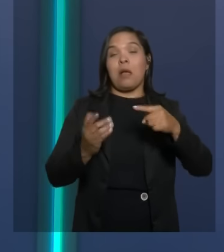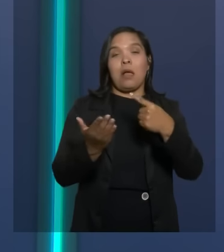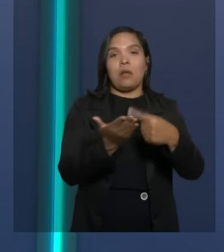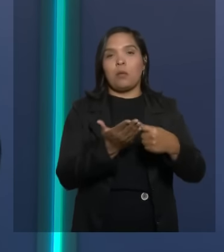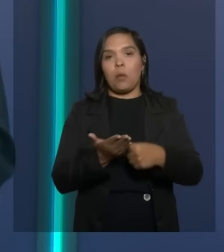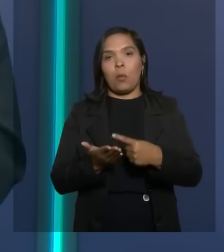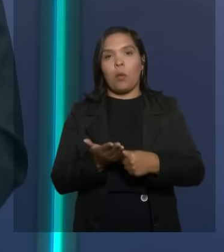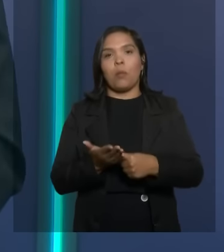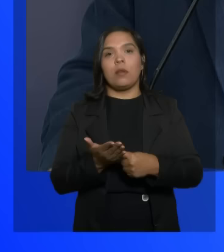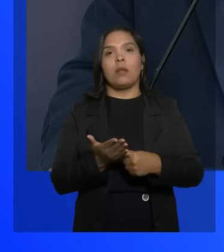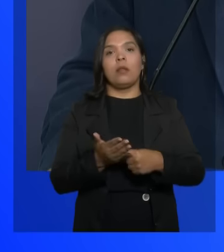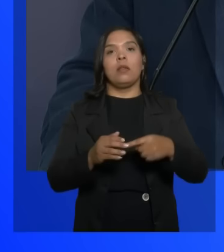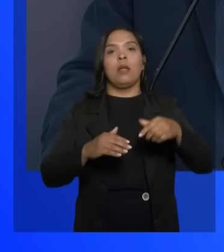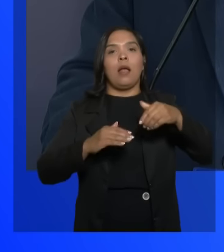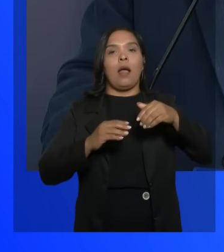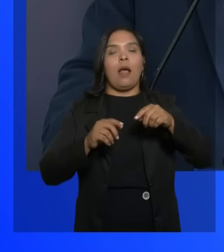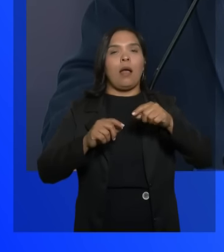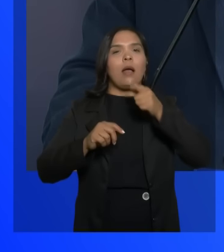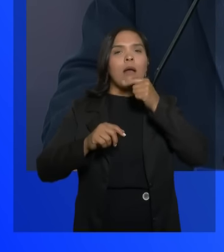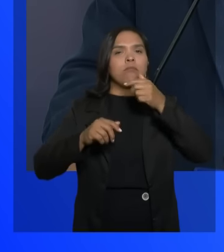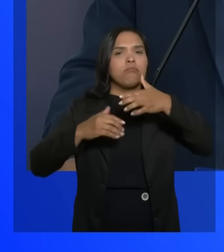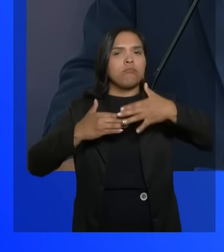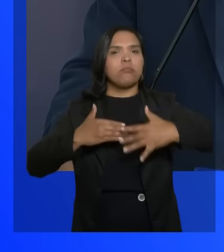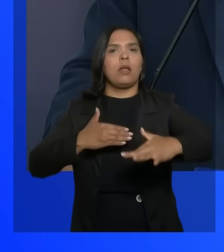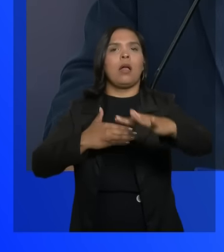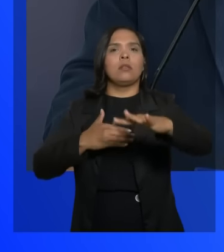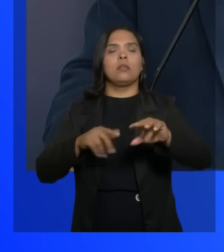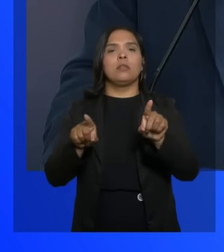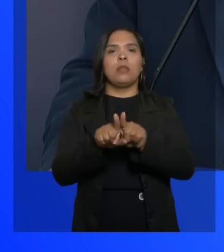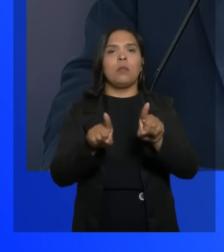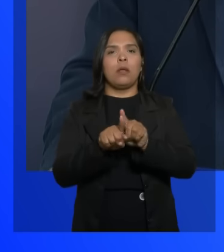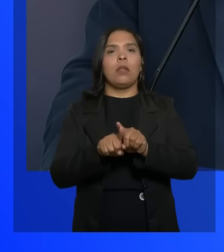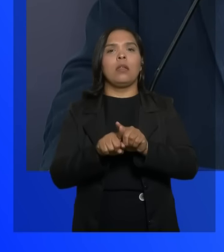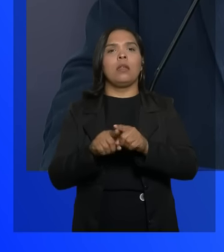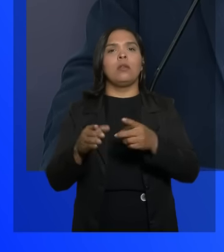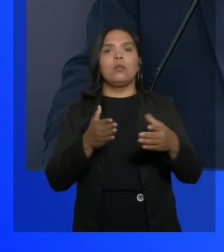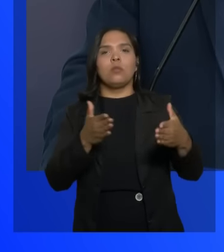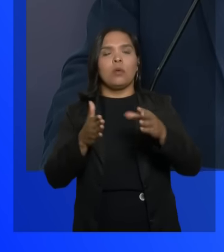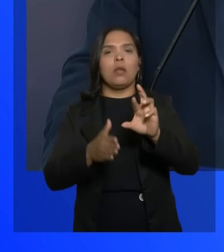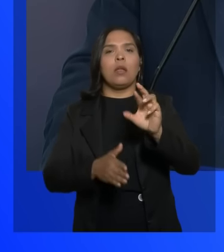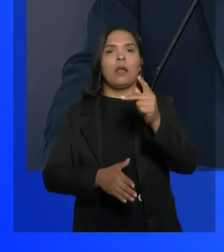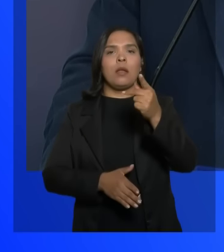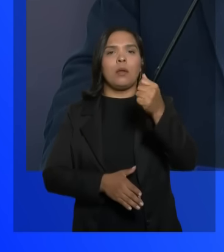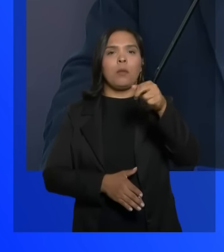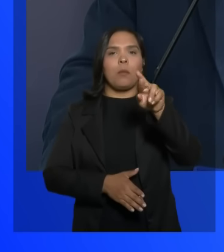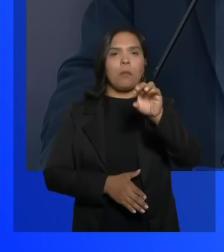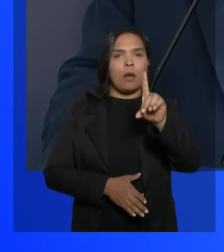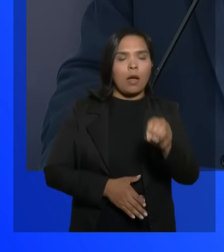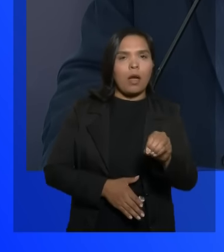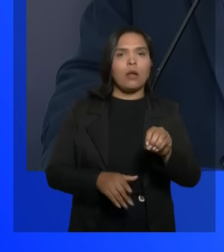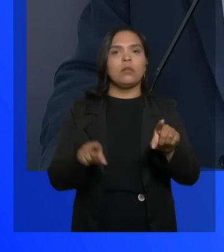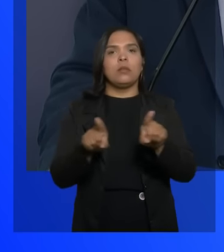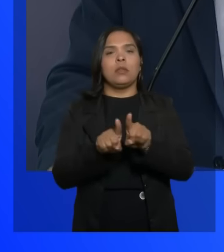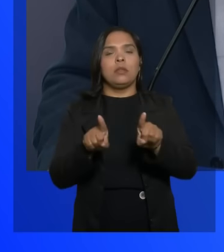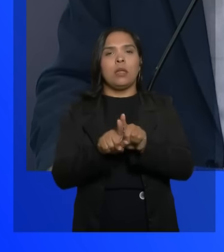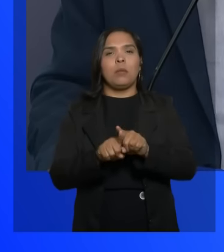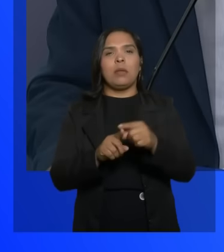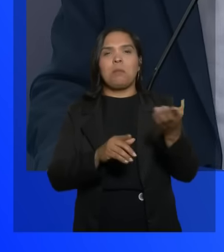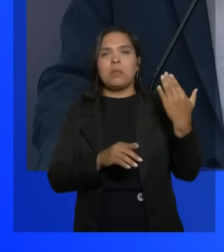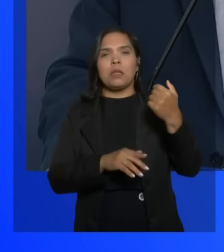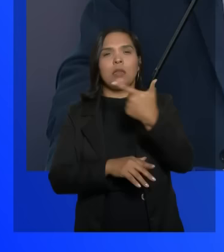entregaram até hoje, a barragem do Rio Pardo, não entregaram. Três quilômetros na avenida Getúlio Vargas, desde 2020,